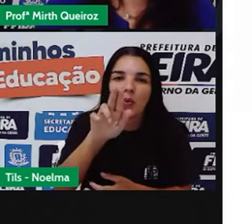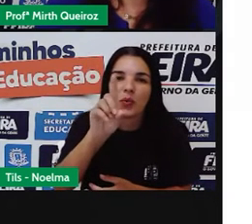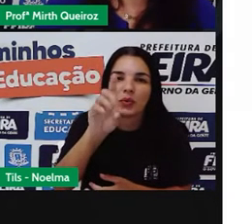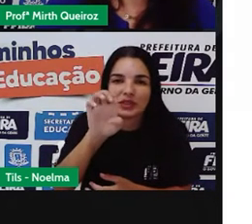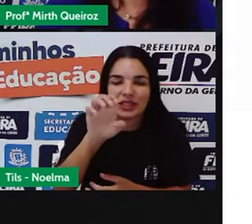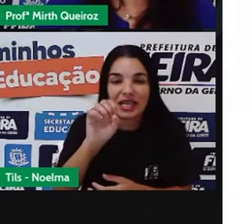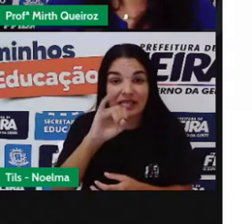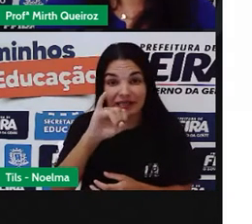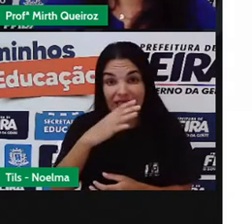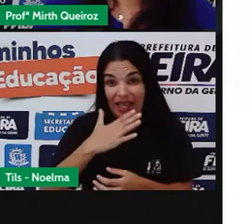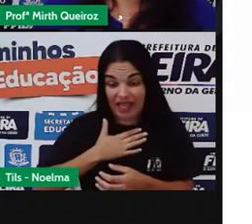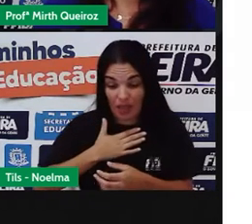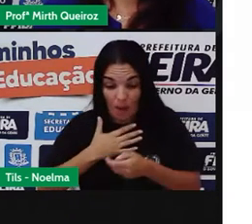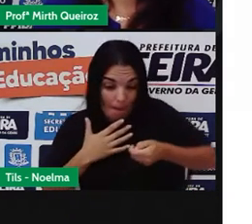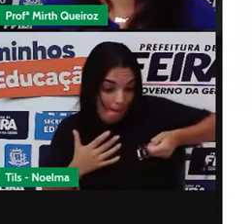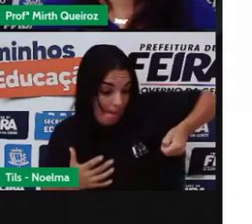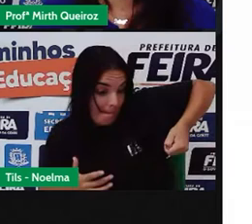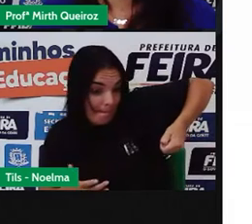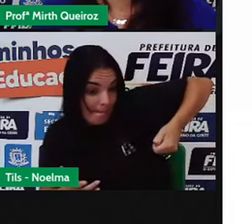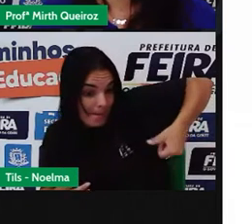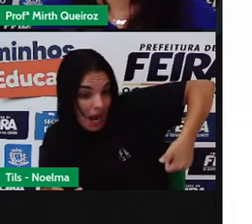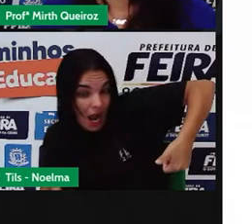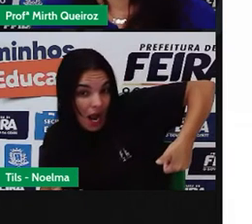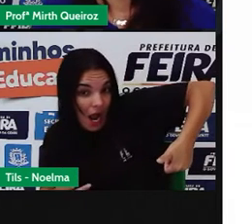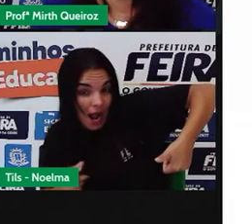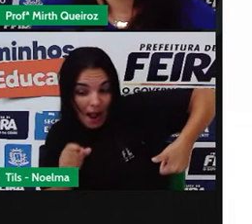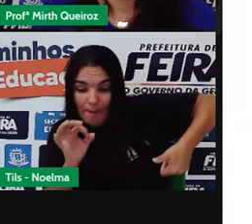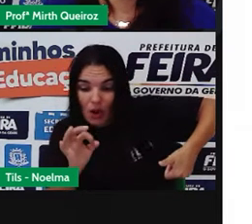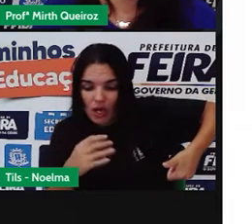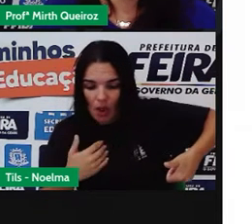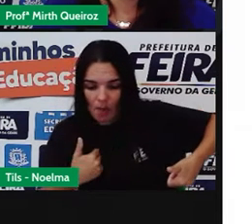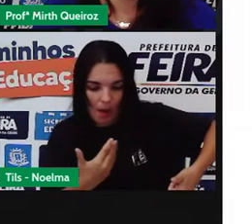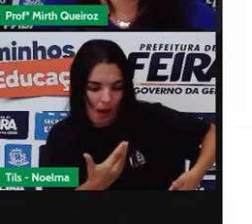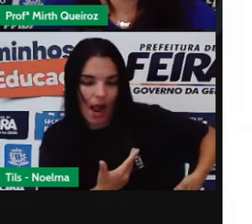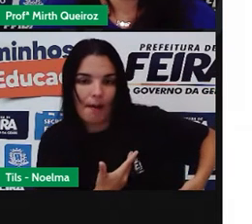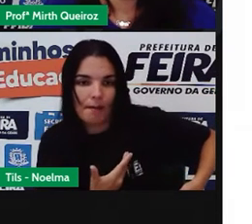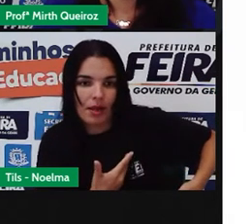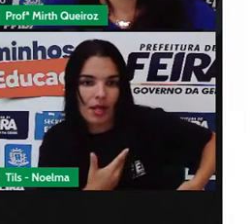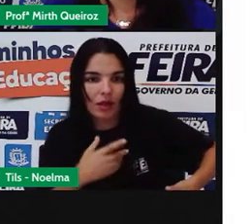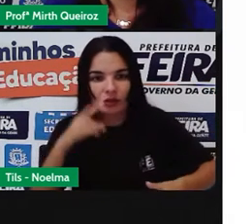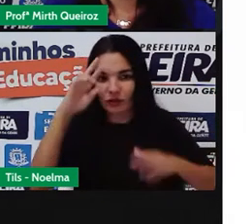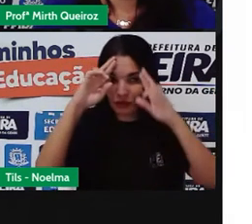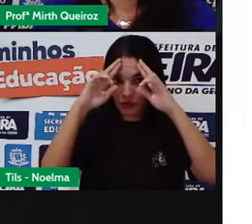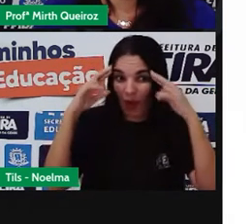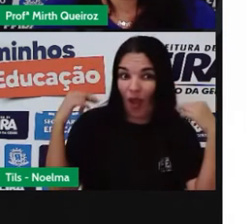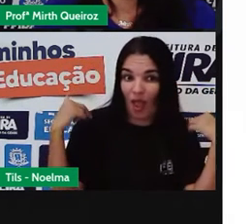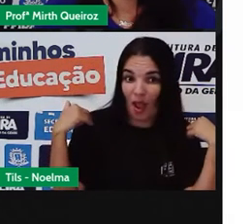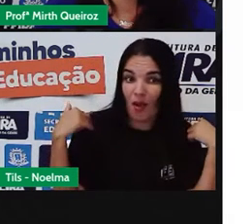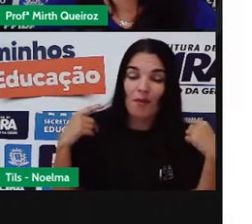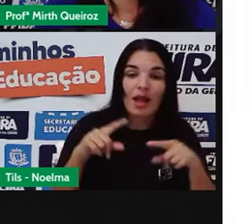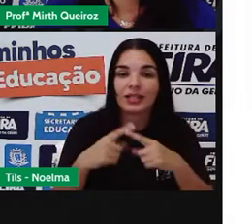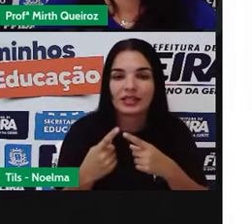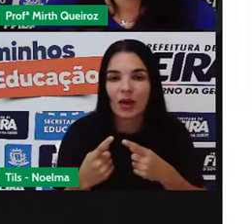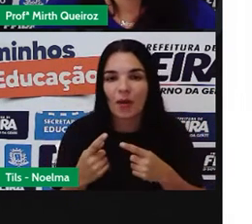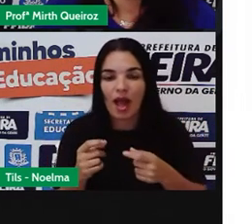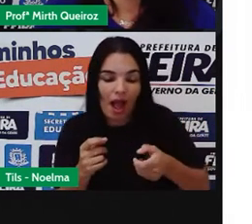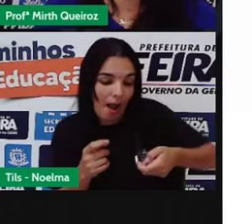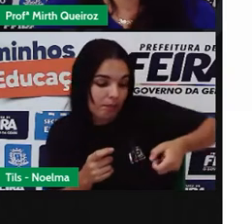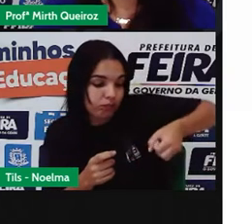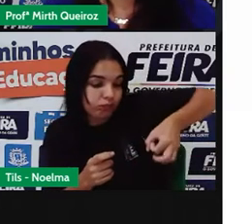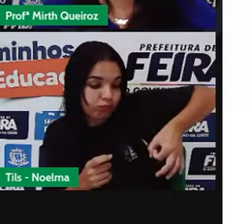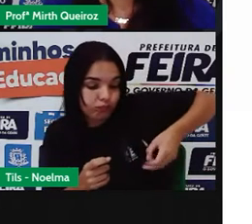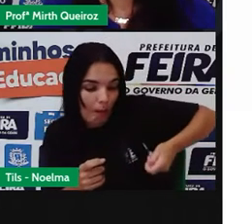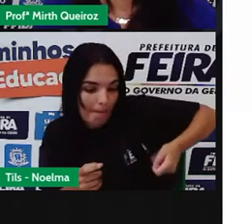eu atinjo A bolinha de gude De noelma A bolinha de gude De